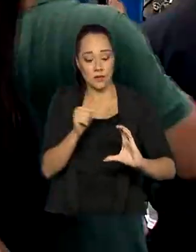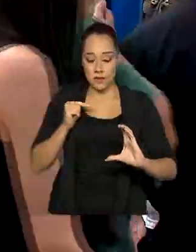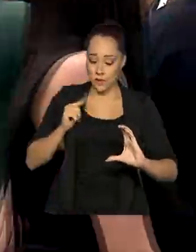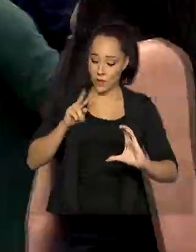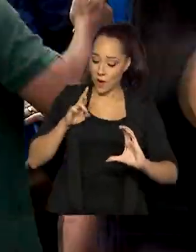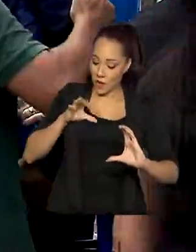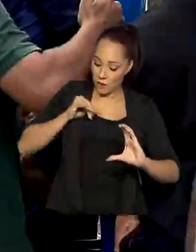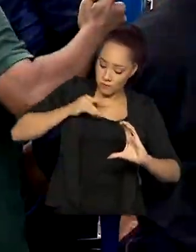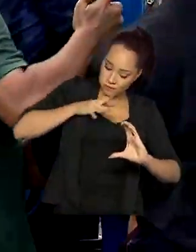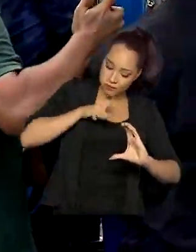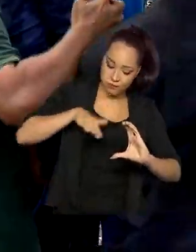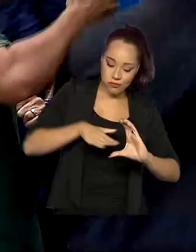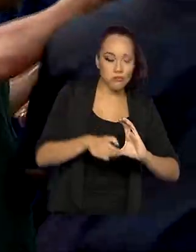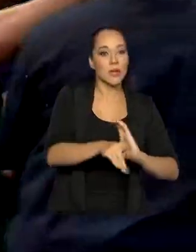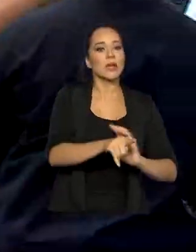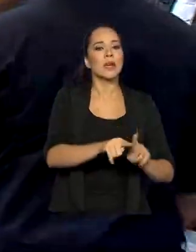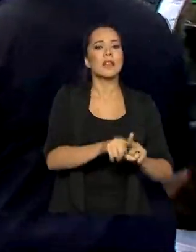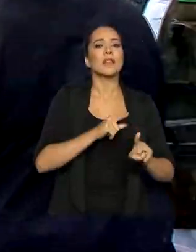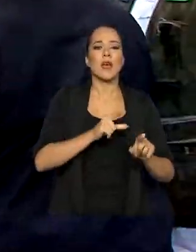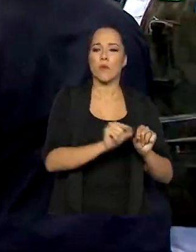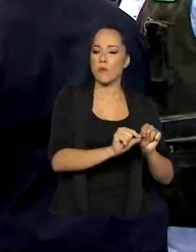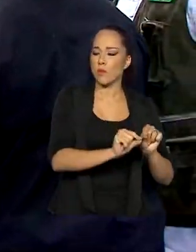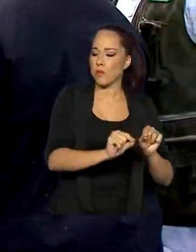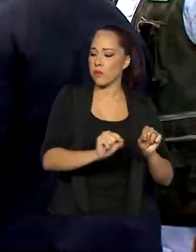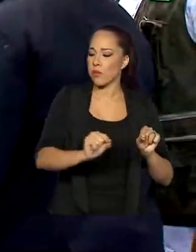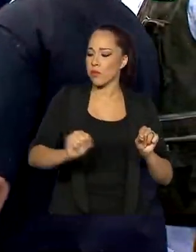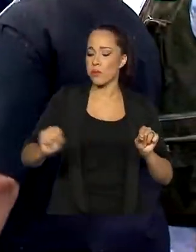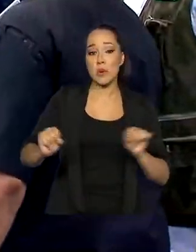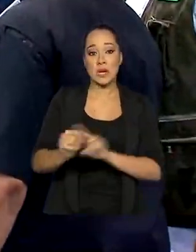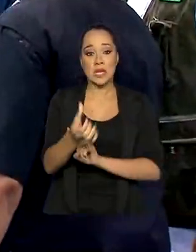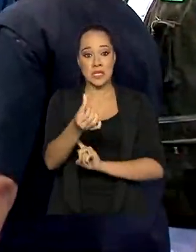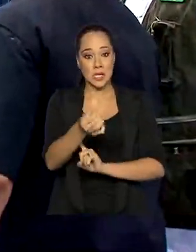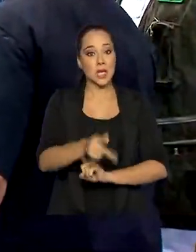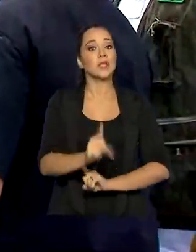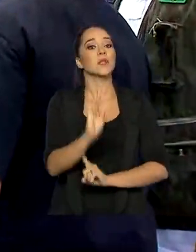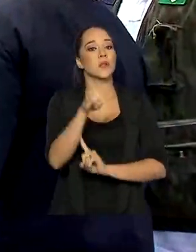e essa adutora tem uma extensão de seis quilômetros.